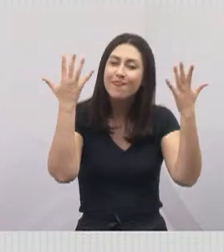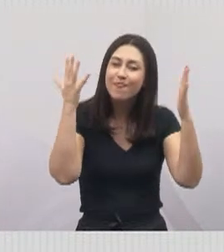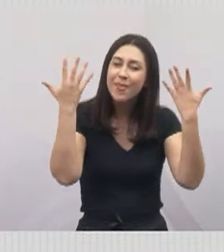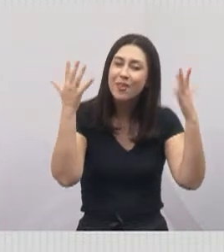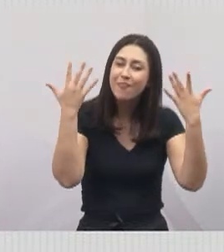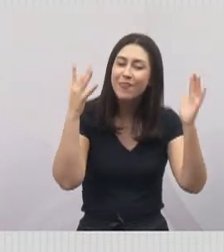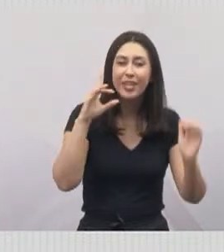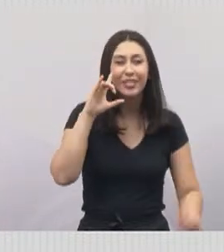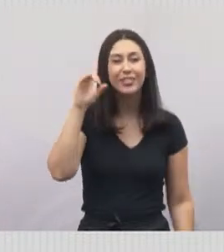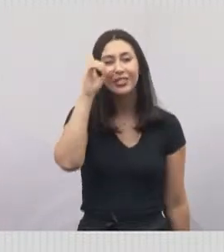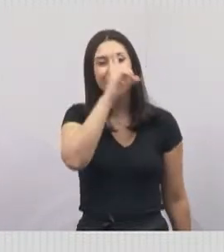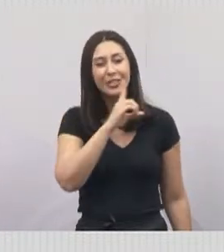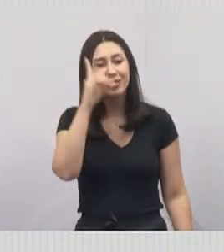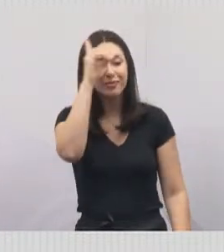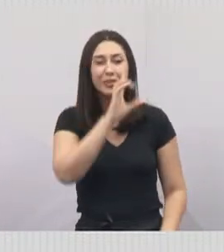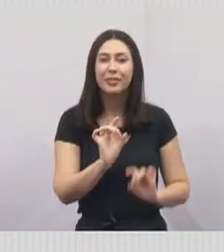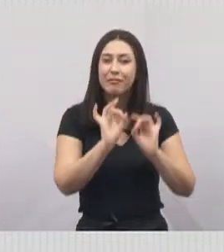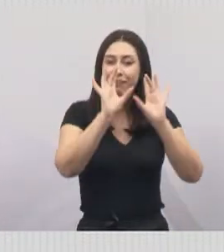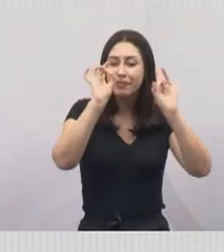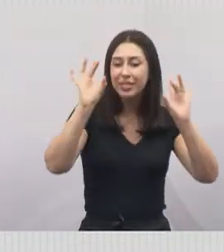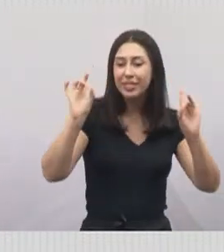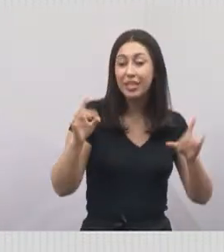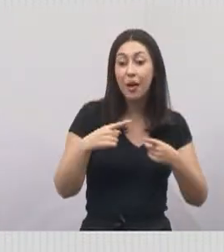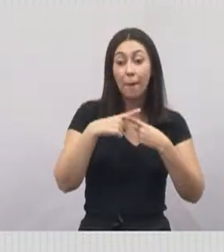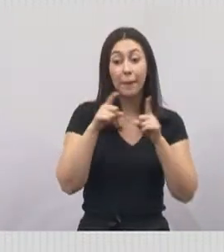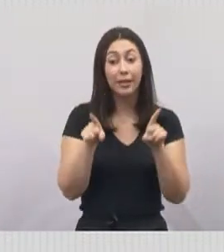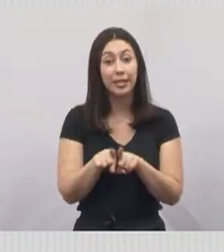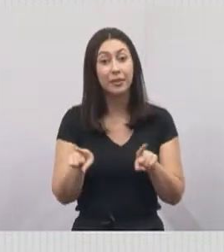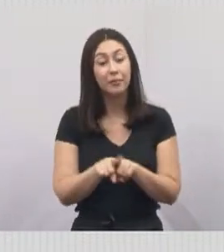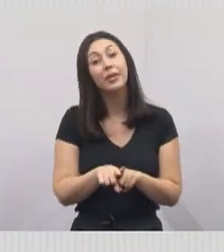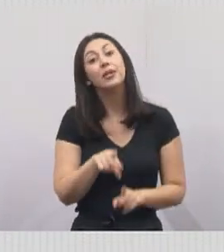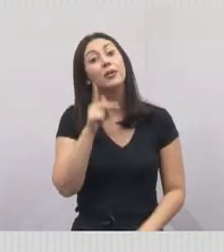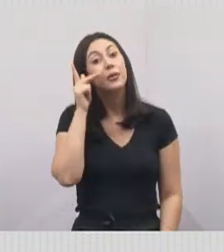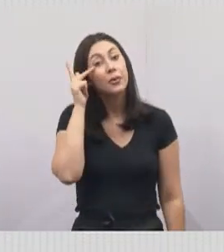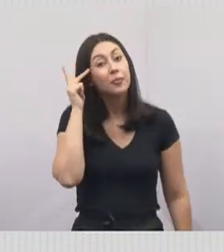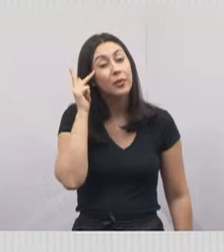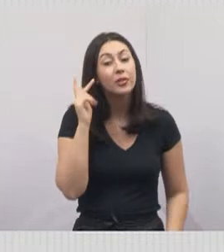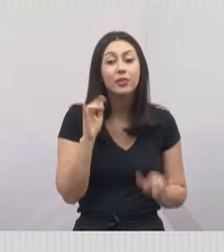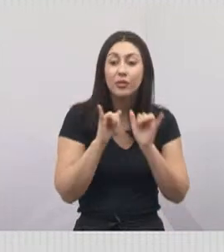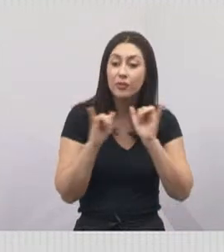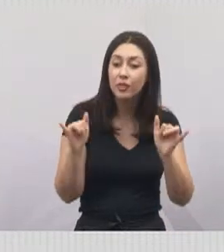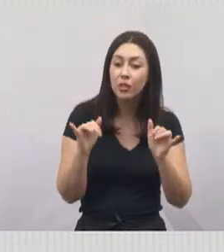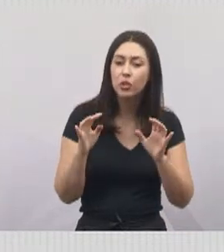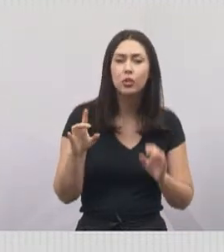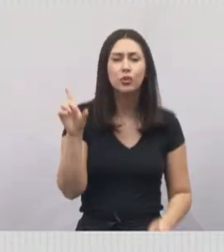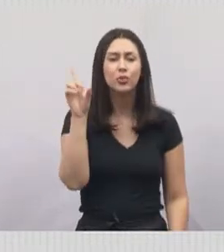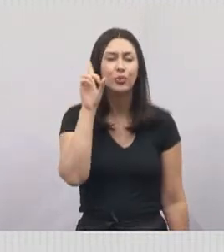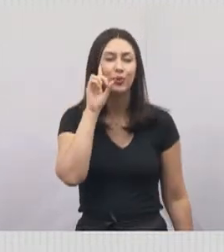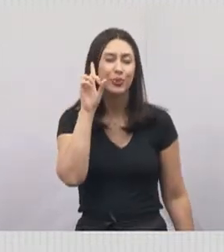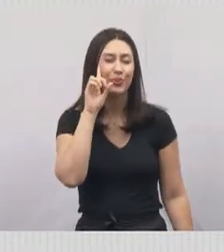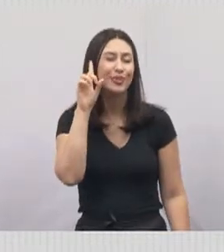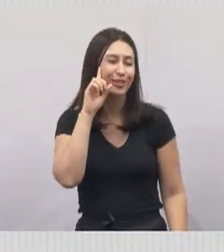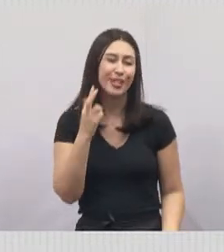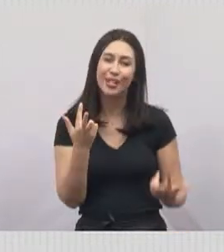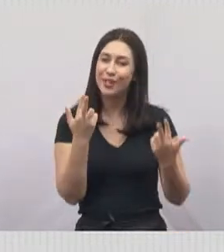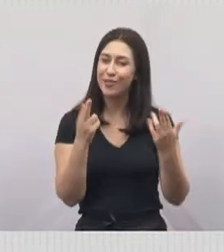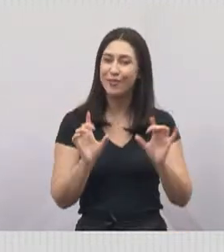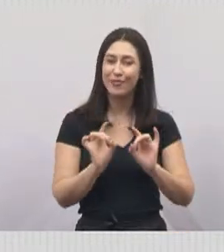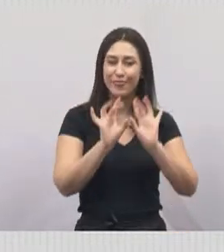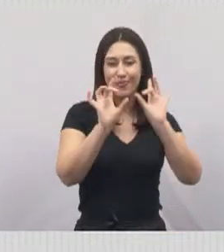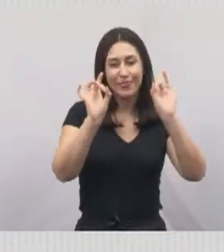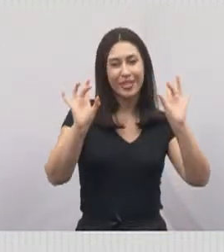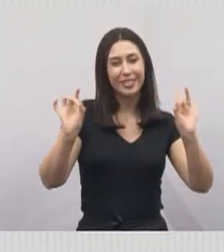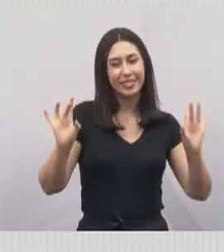seu domingo especial, mas, como disse o Paulinho do Esporte, todos os dias é dia das mães.